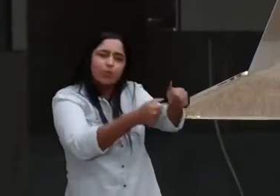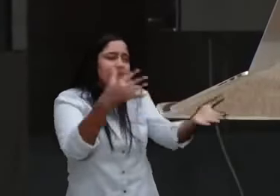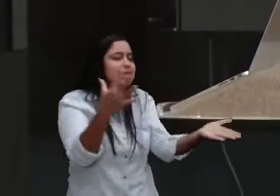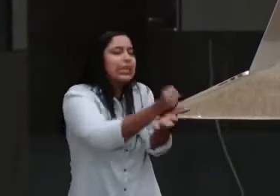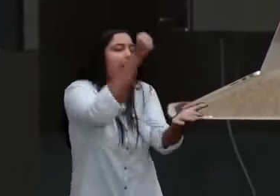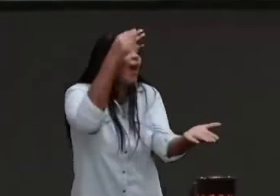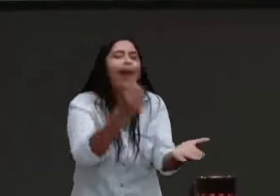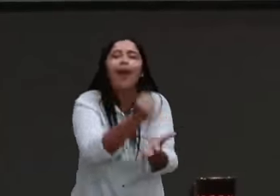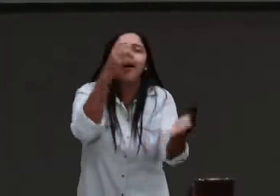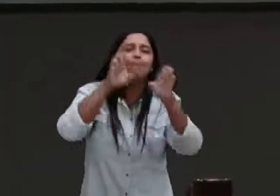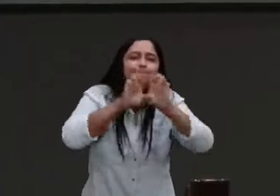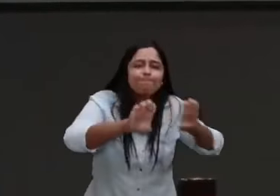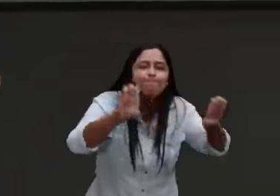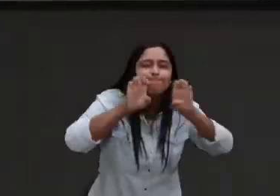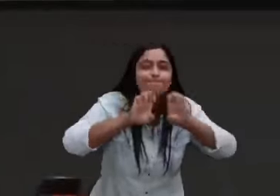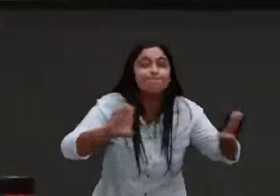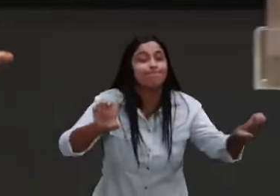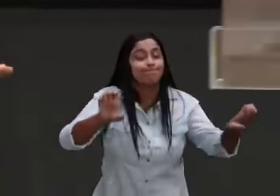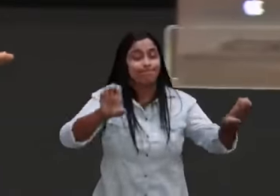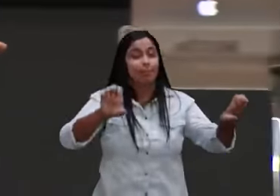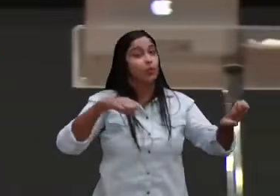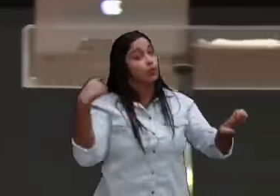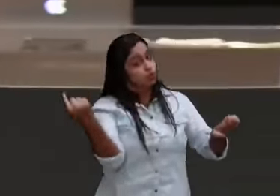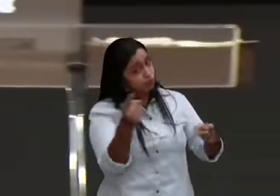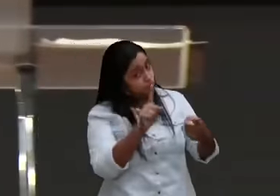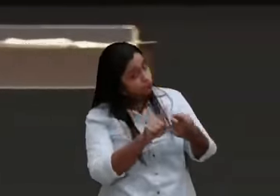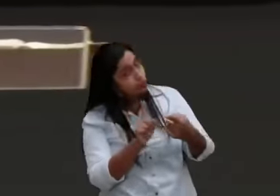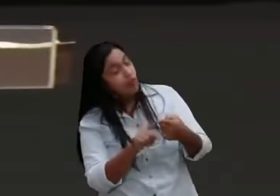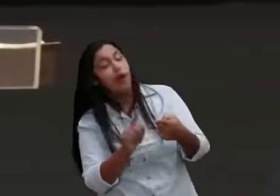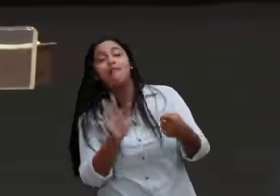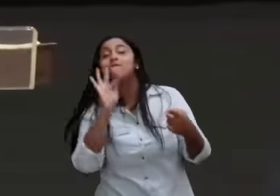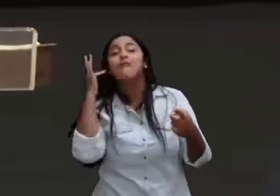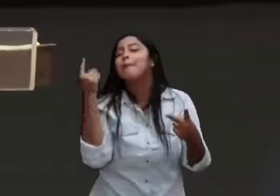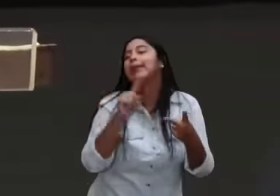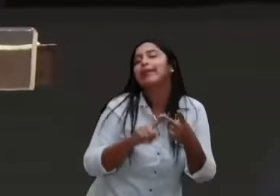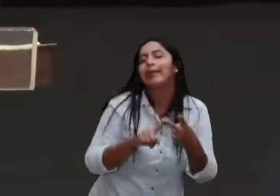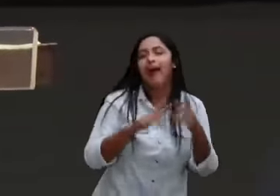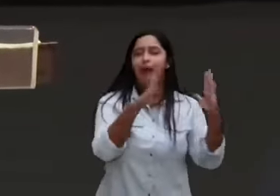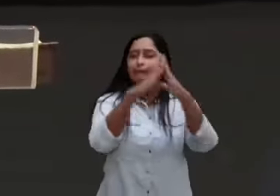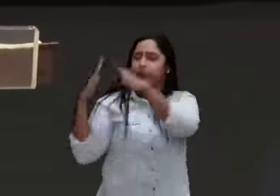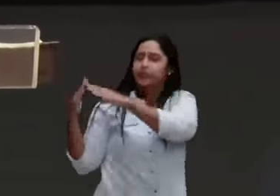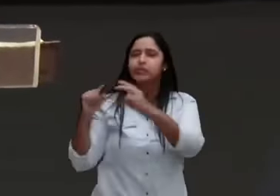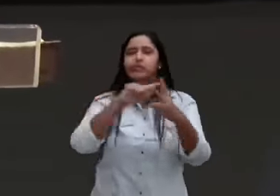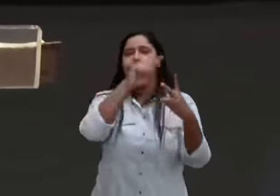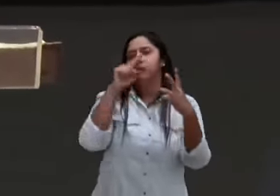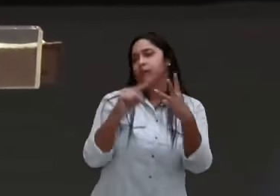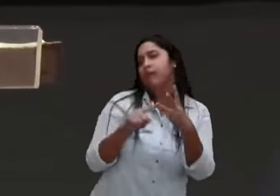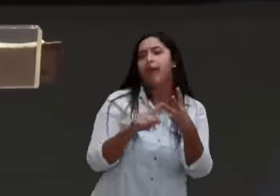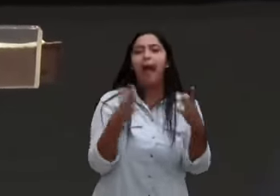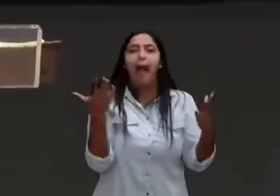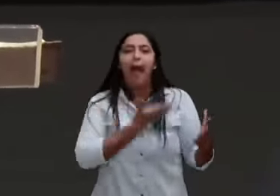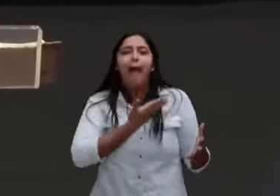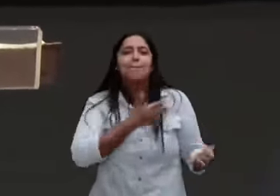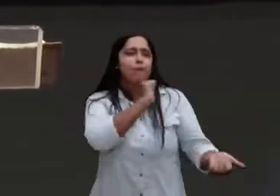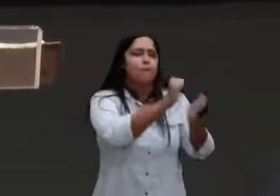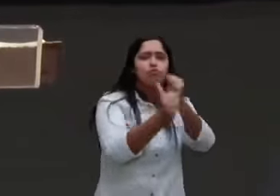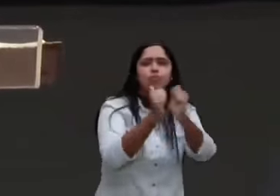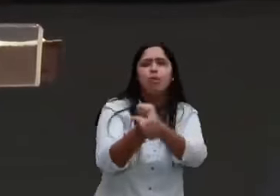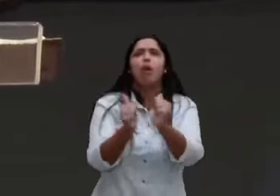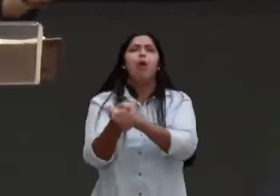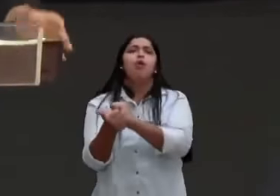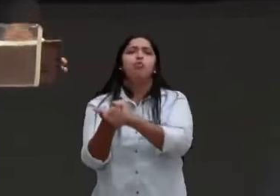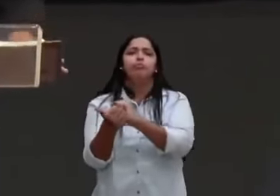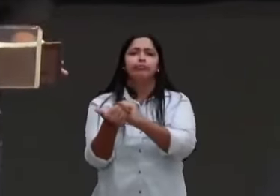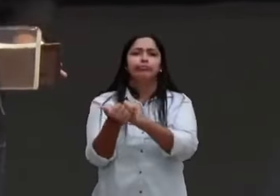parentes, nossos amigos, nossos vizinhos, os colegas de futebol, da academia, colegas de trabalho,